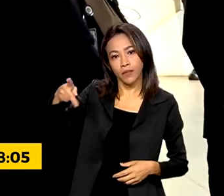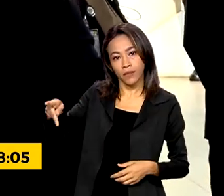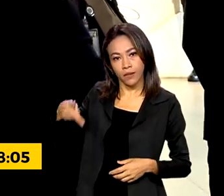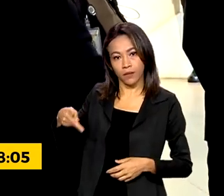-feira. permanece em Brasília.